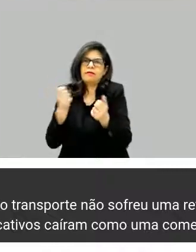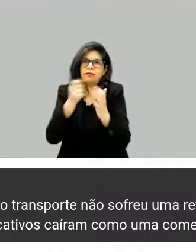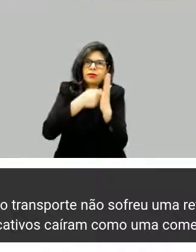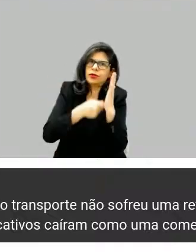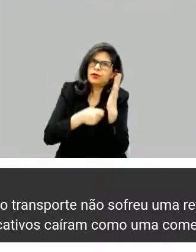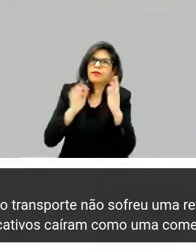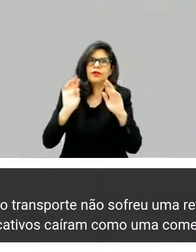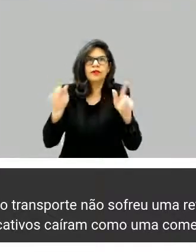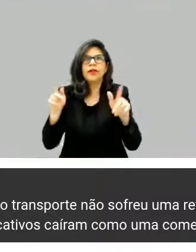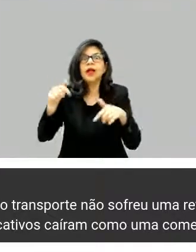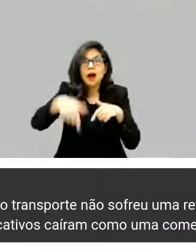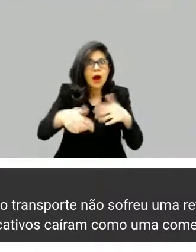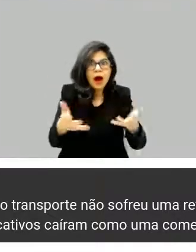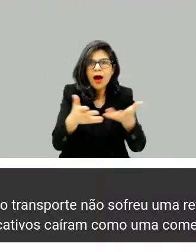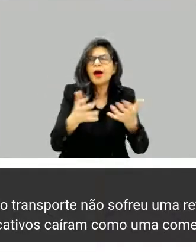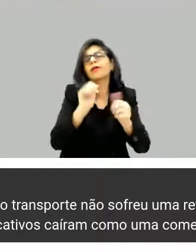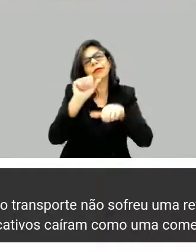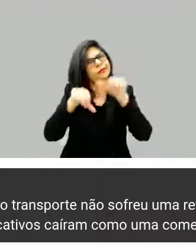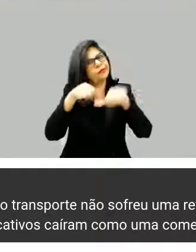longa.